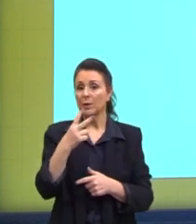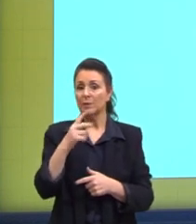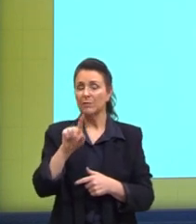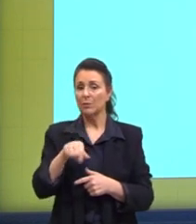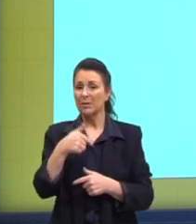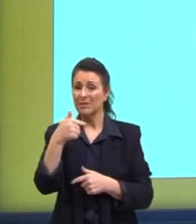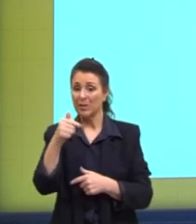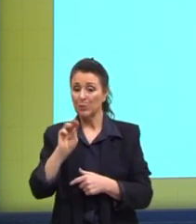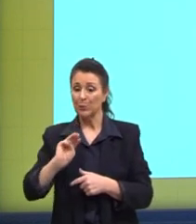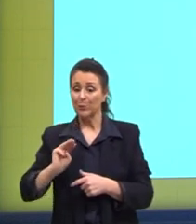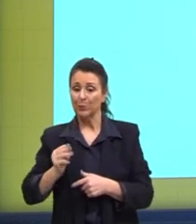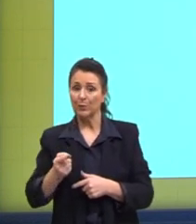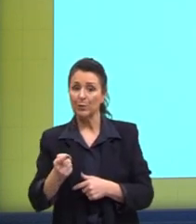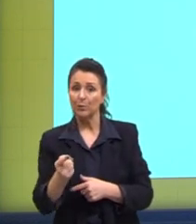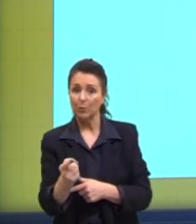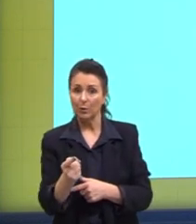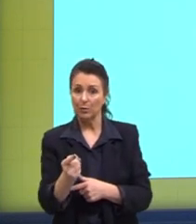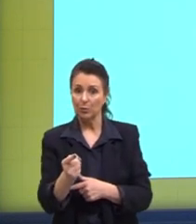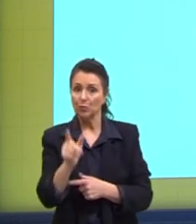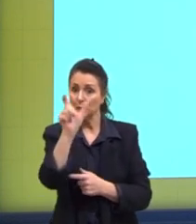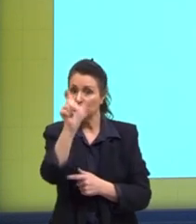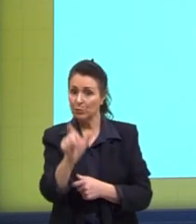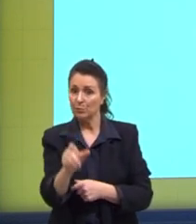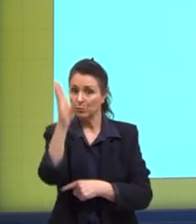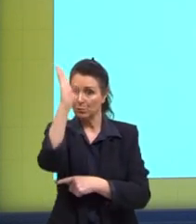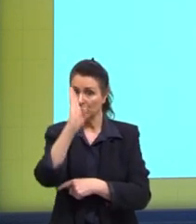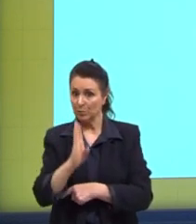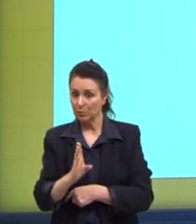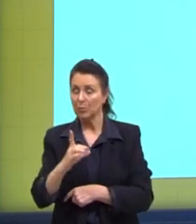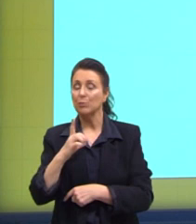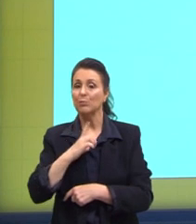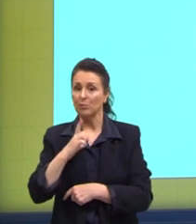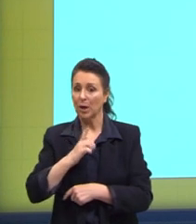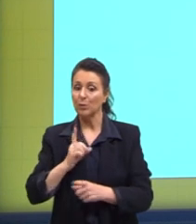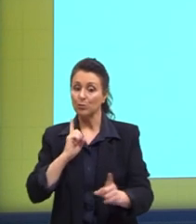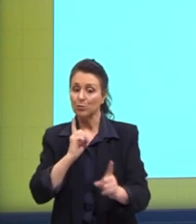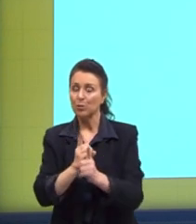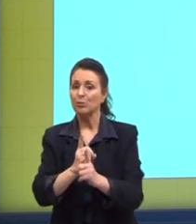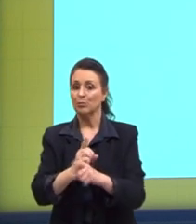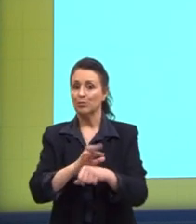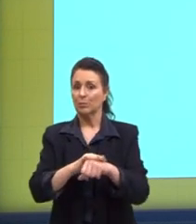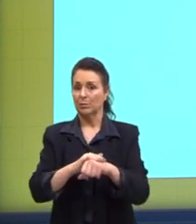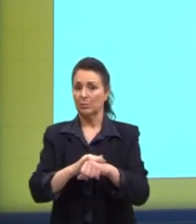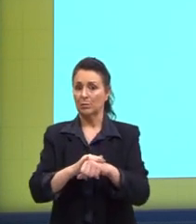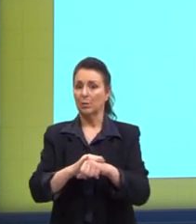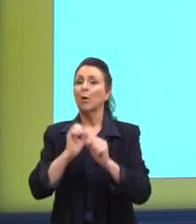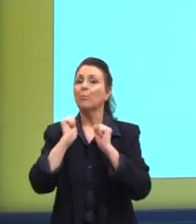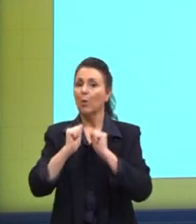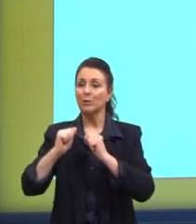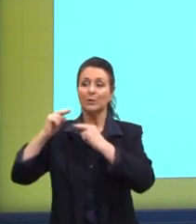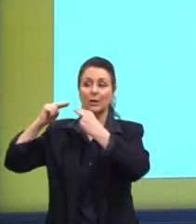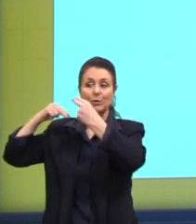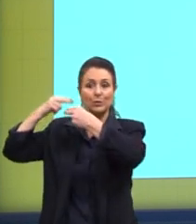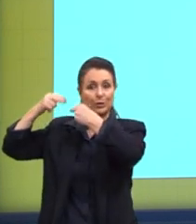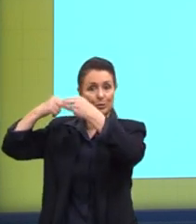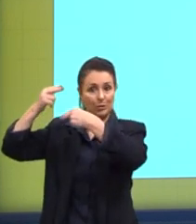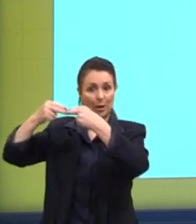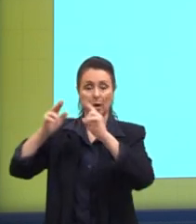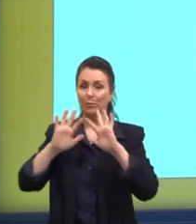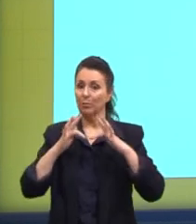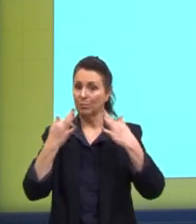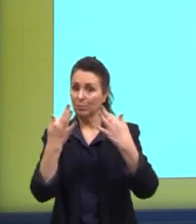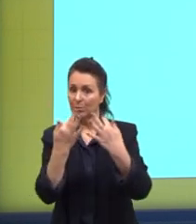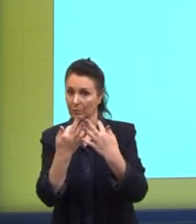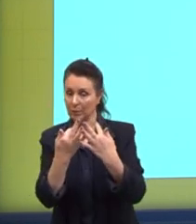foram diagnosticados já com essa doença. E ela pode ter caráter hereditário ou também pode ser